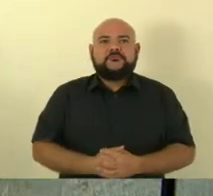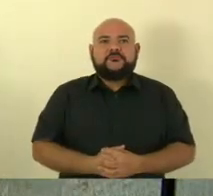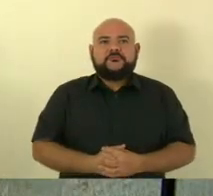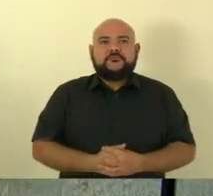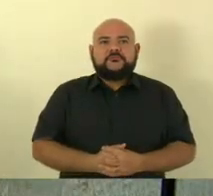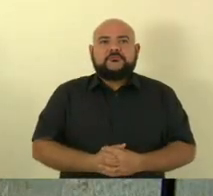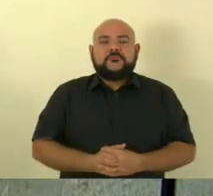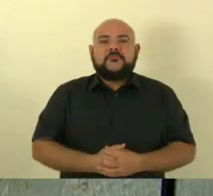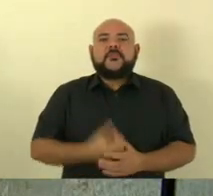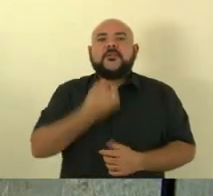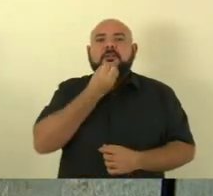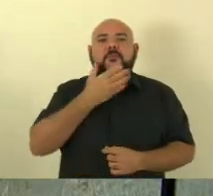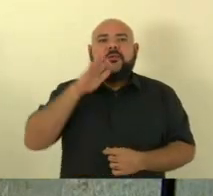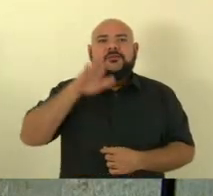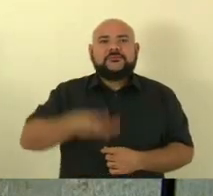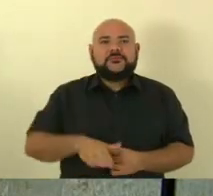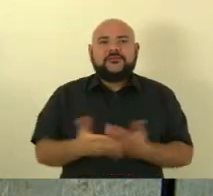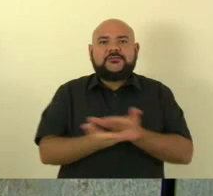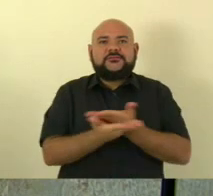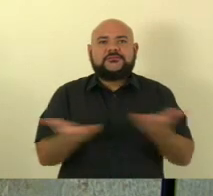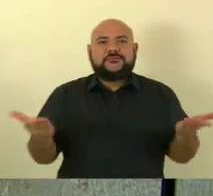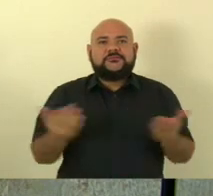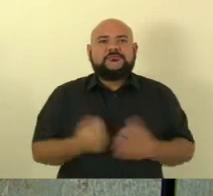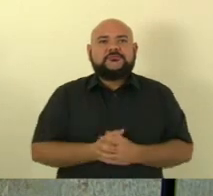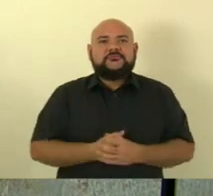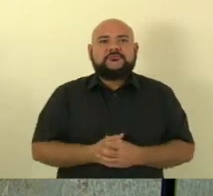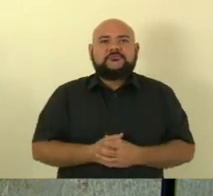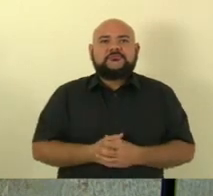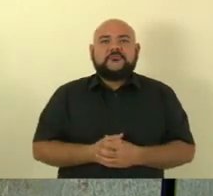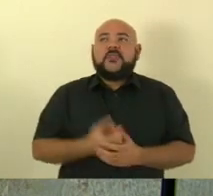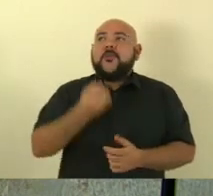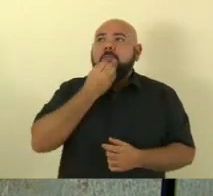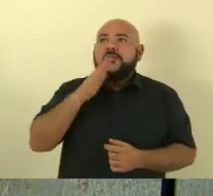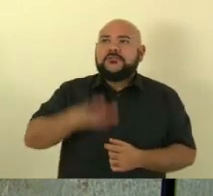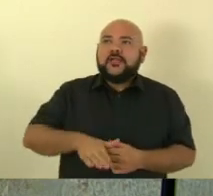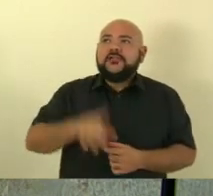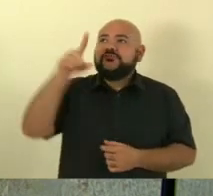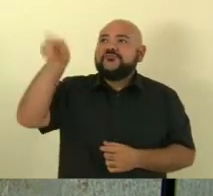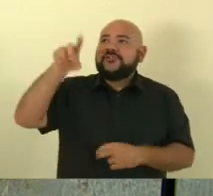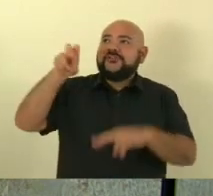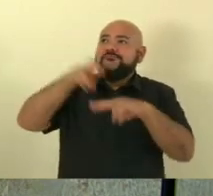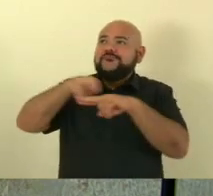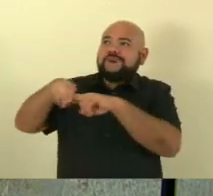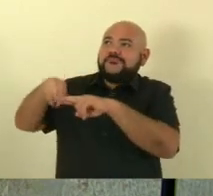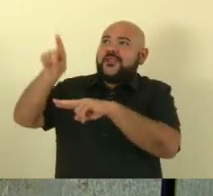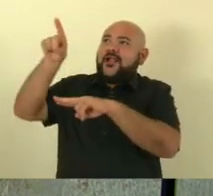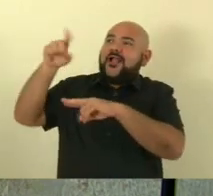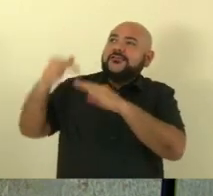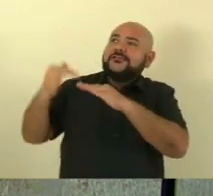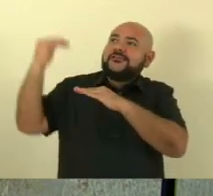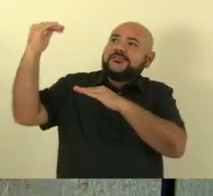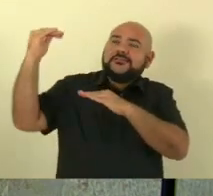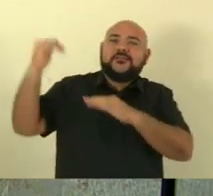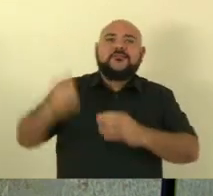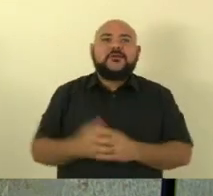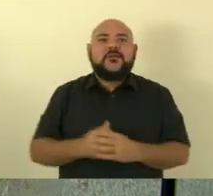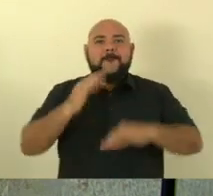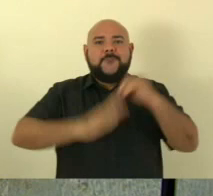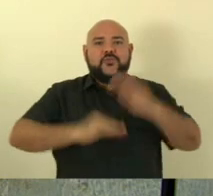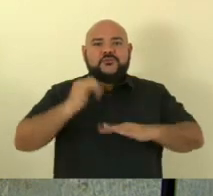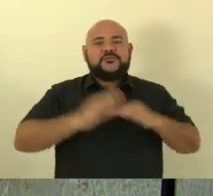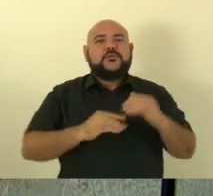boa tarde a todos boa tarde aos presentes que nos assistem aos deputados profissionais da casa